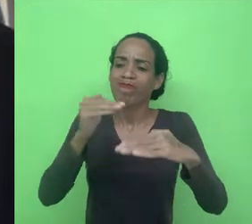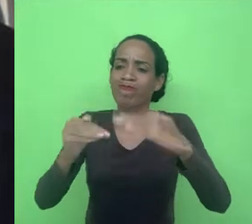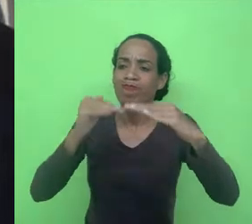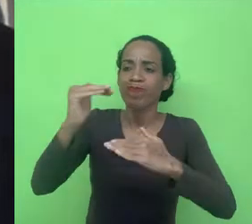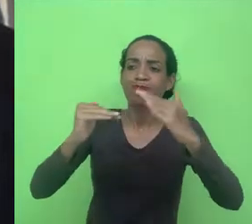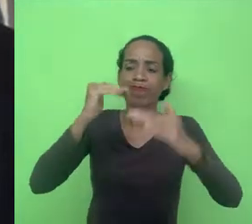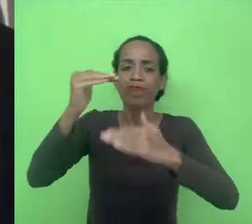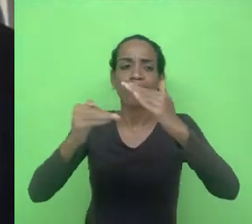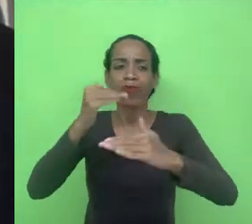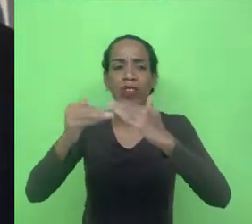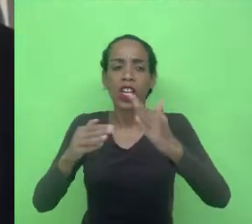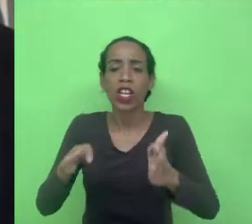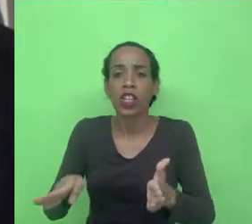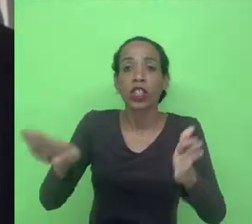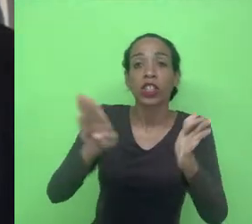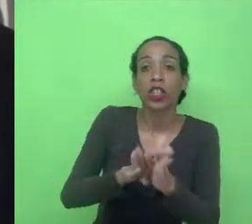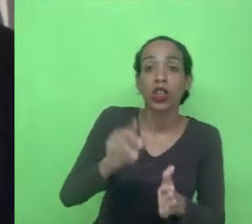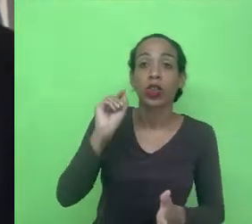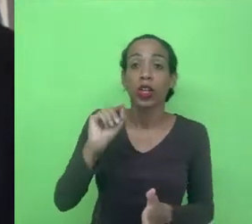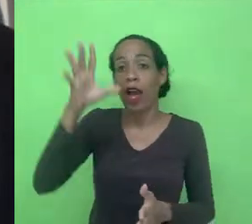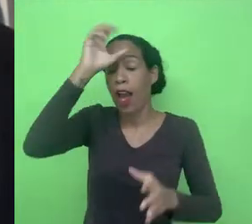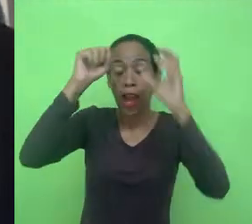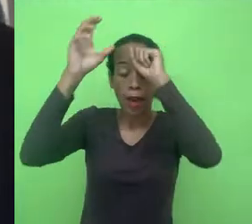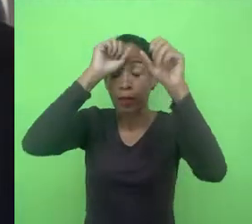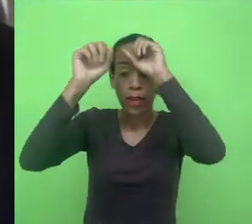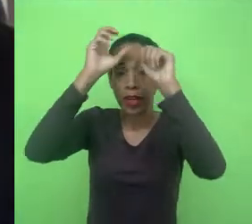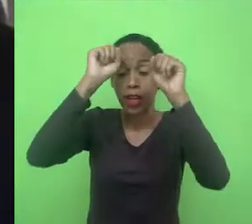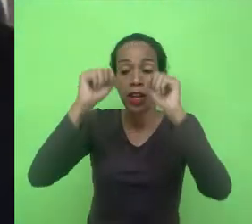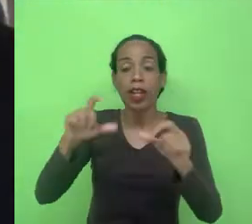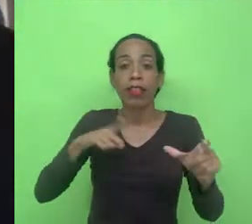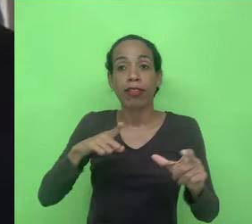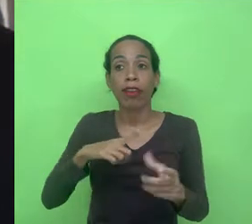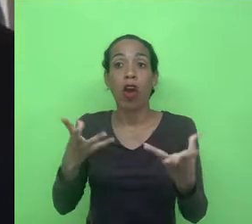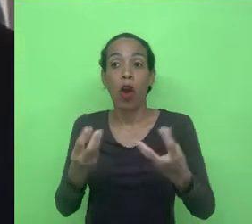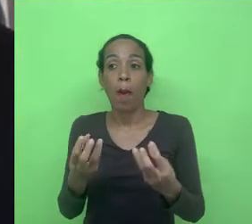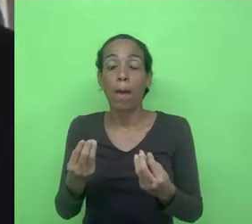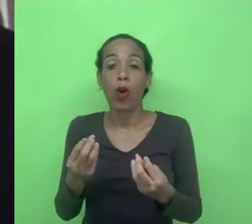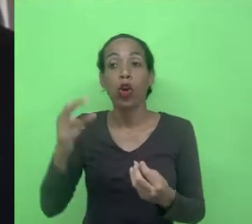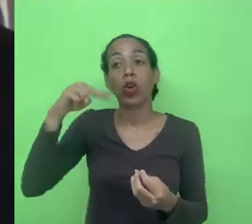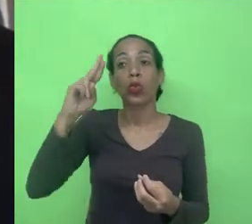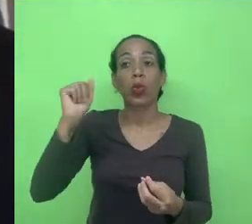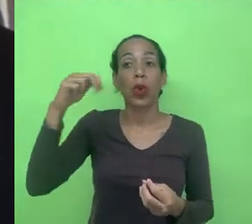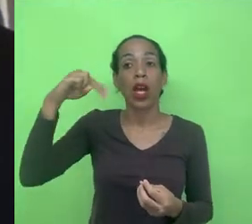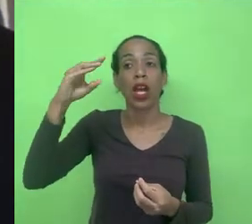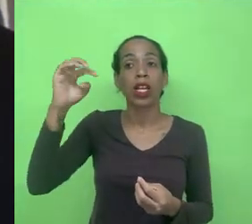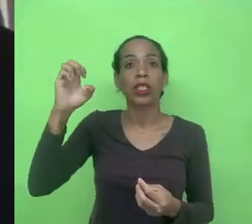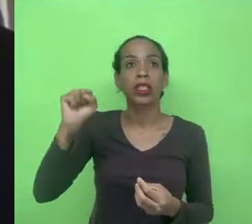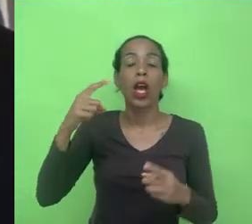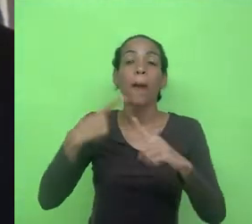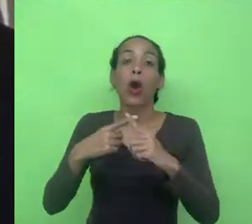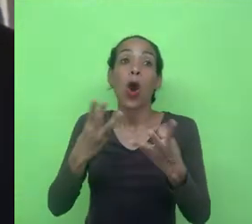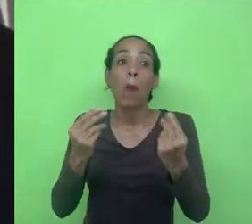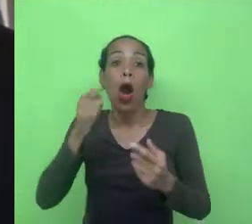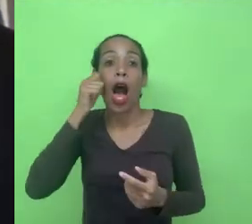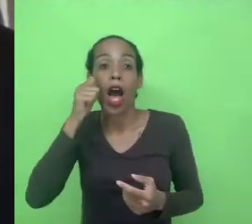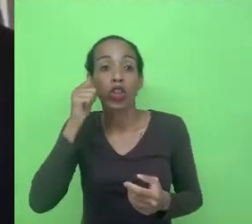fui chegando à conclusão e fui aprendendo que há um conceito com várias nuances. São vários atores que podem ser soberanos de dados